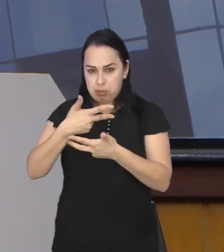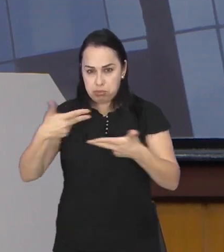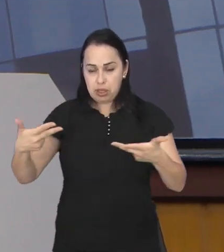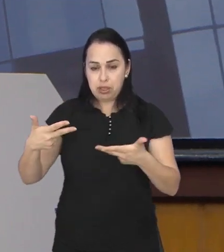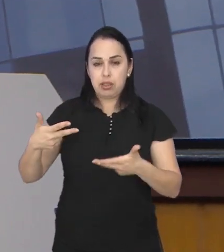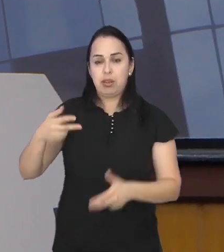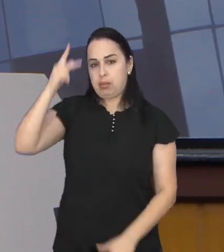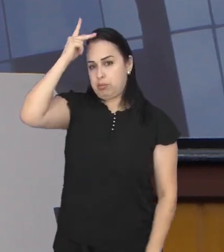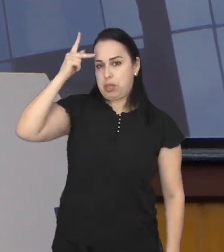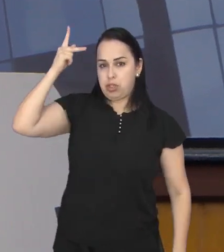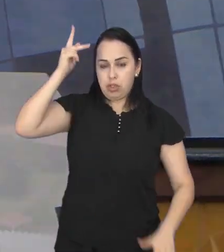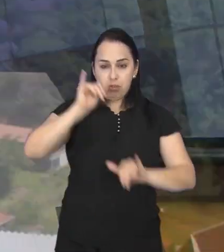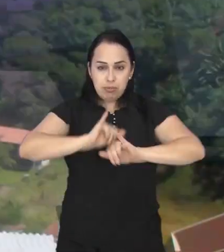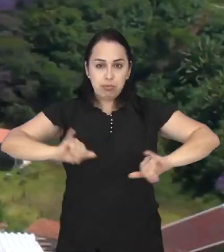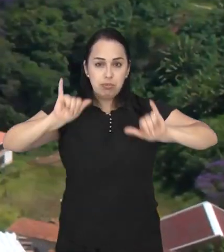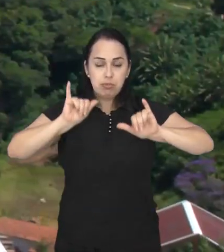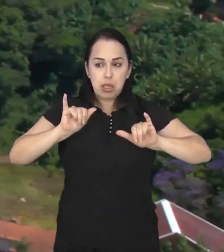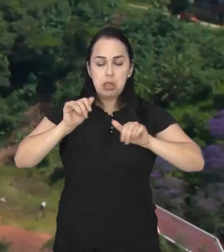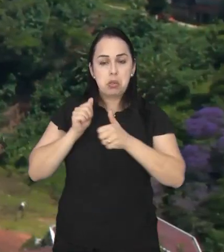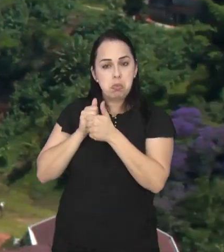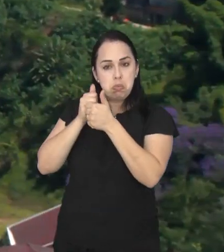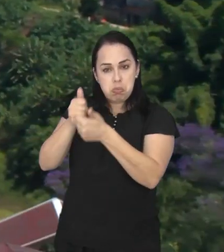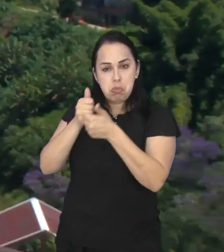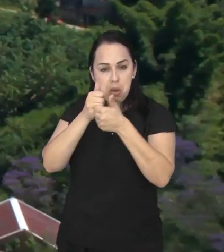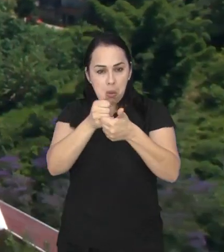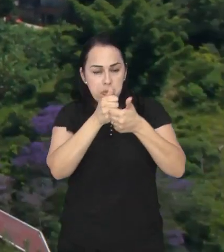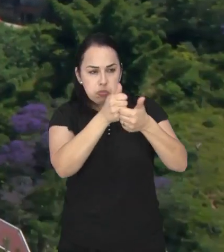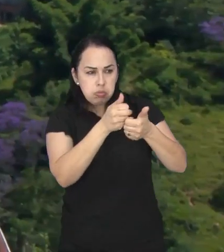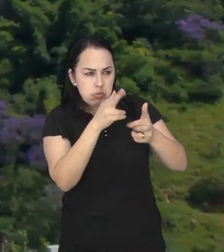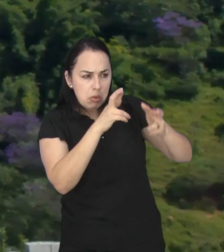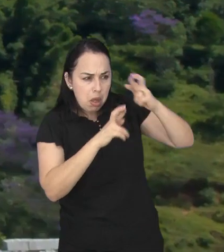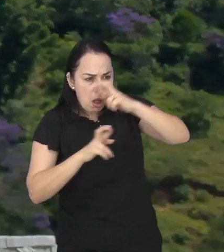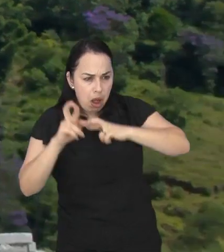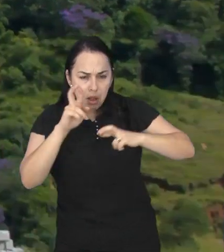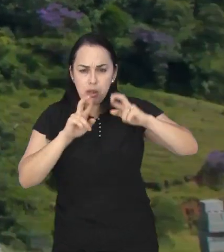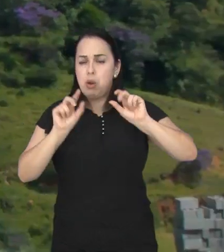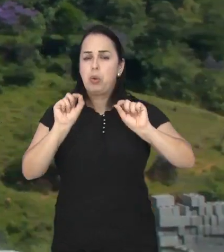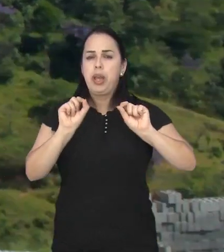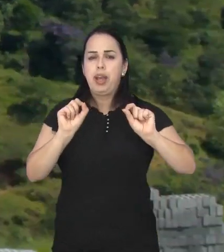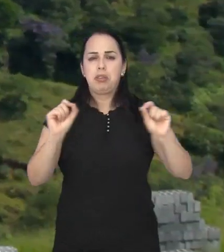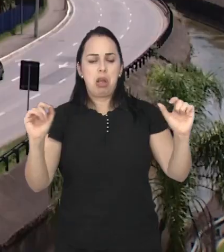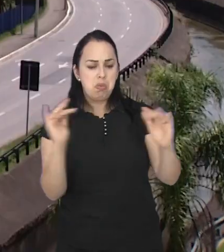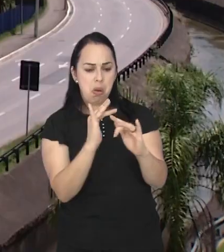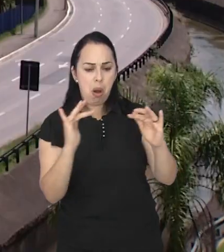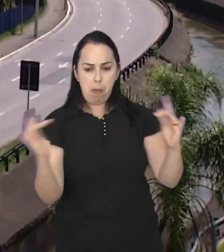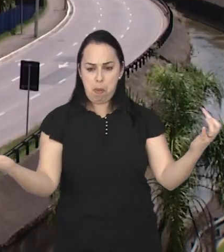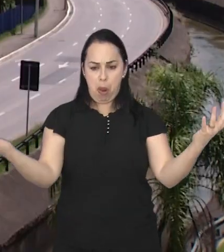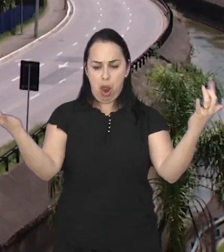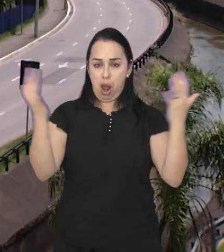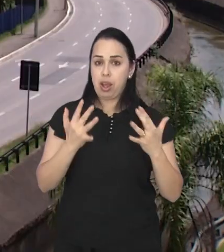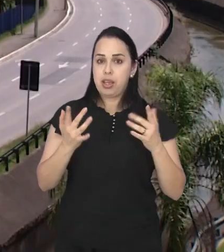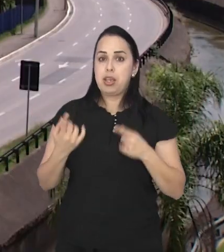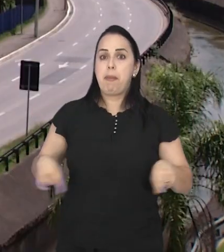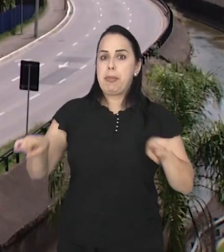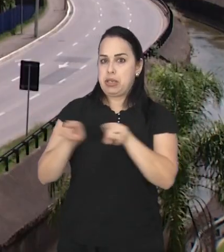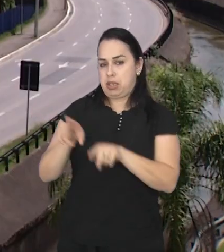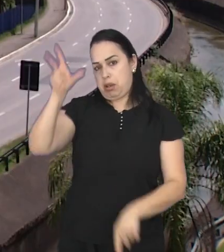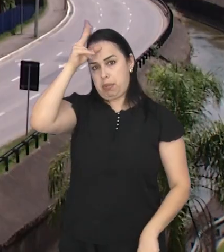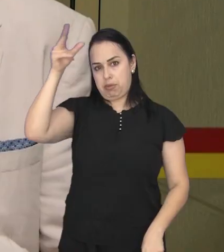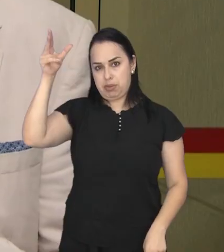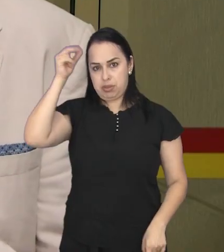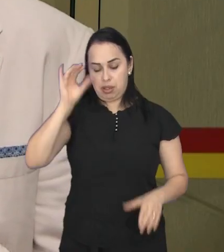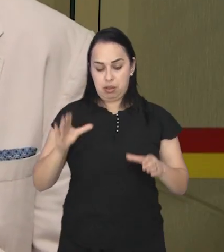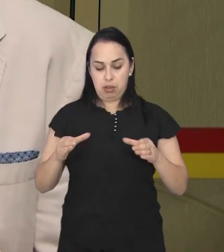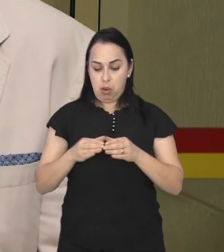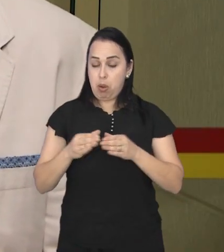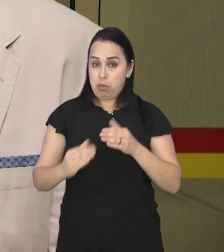Fernando Petite reforça que a comissão tem de acompanhar o crescimento populacional da cidade e agir em conjunto com a prefeitura.